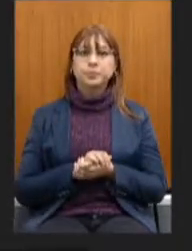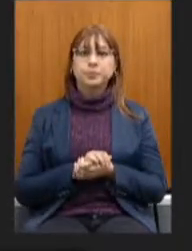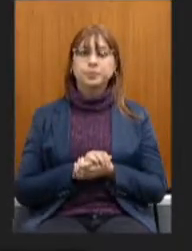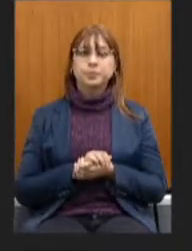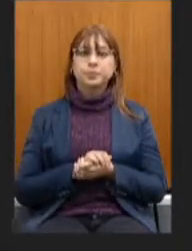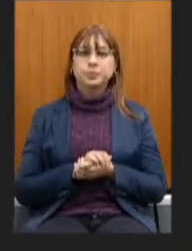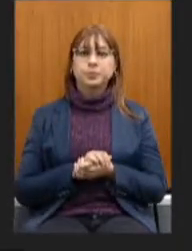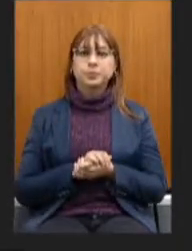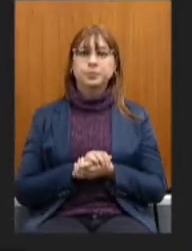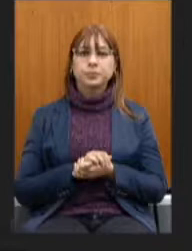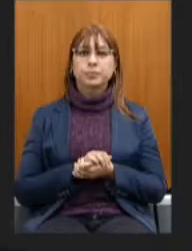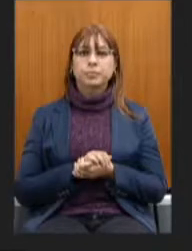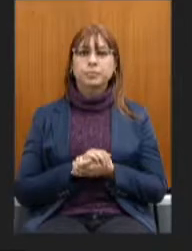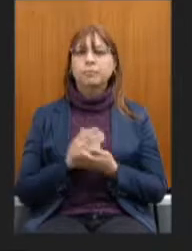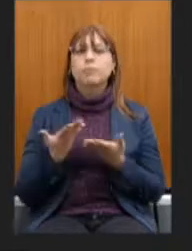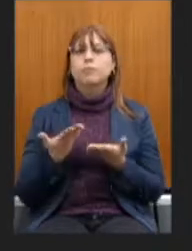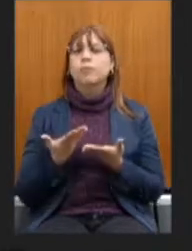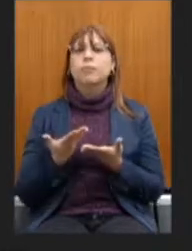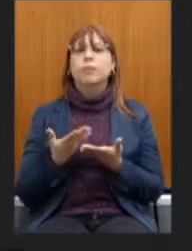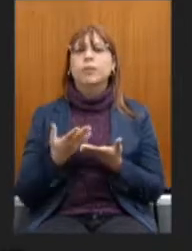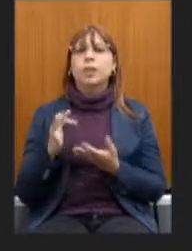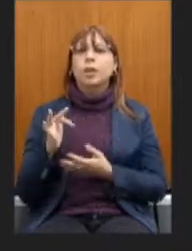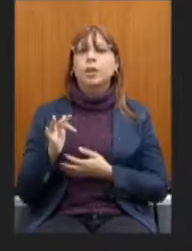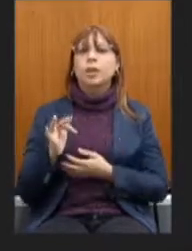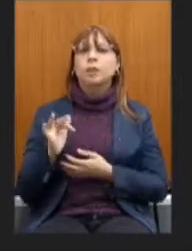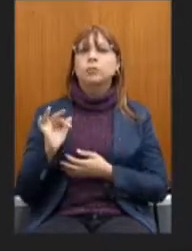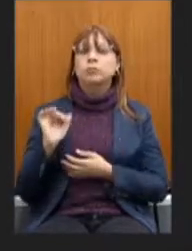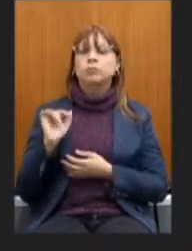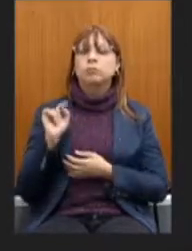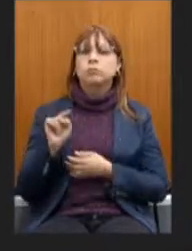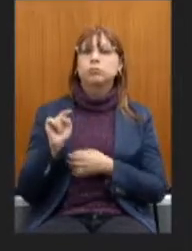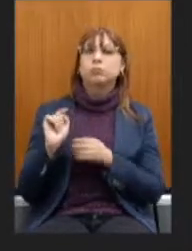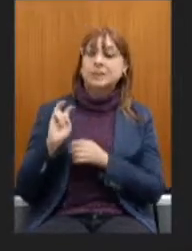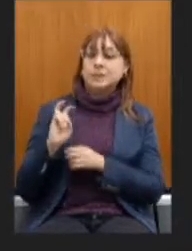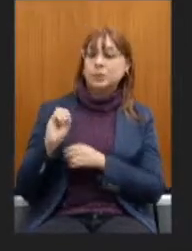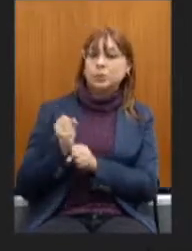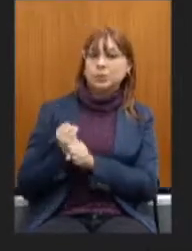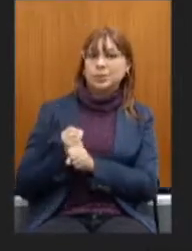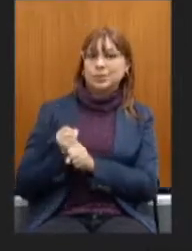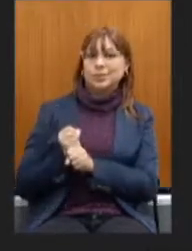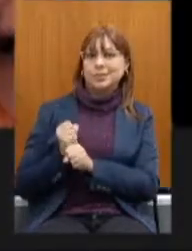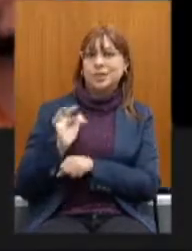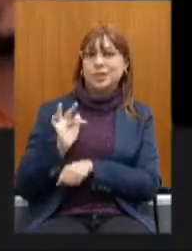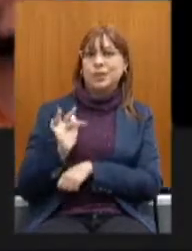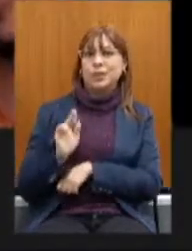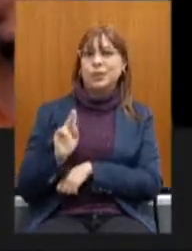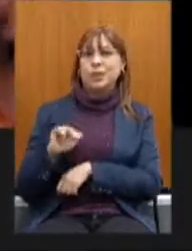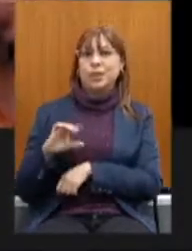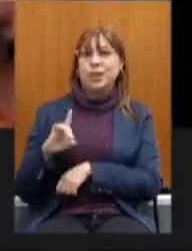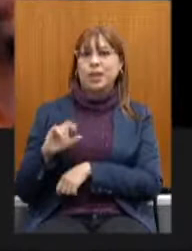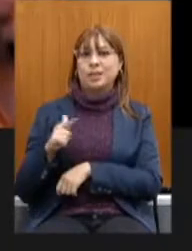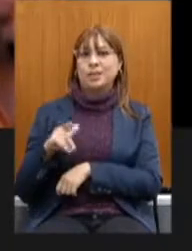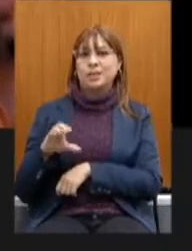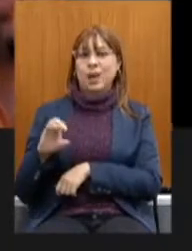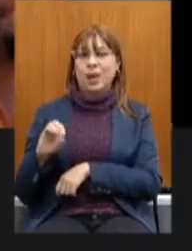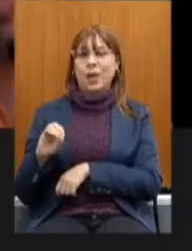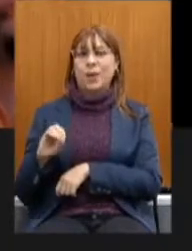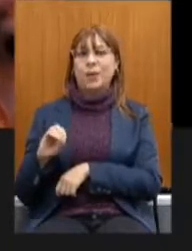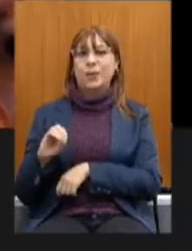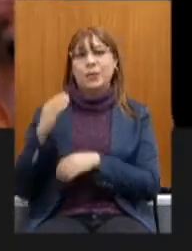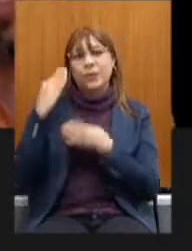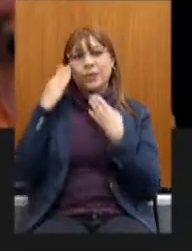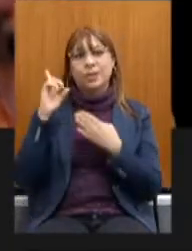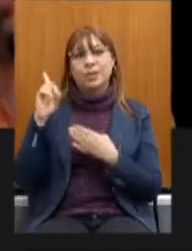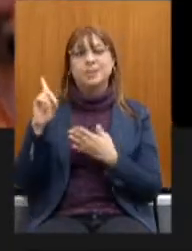Então, o que é a Fundação Clóvis Salgado hoje está completando 50 anos, graças a Deus, de muito sucesso na fruição